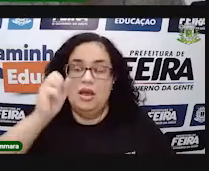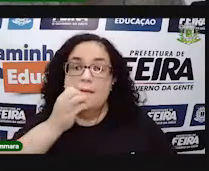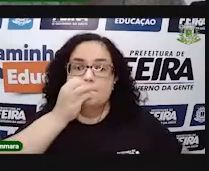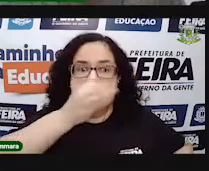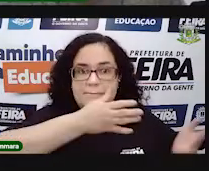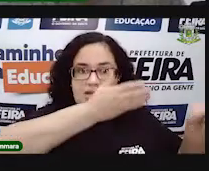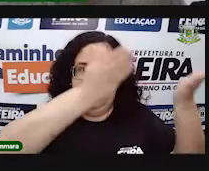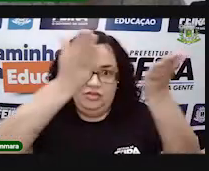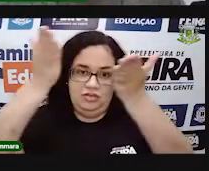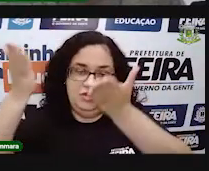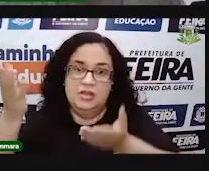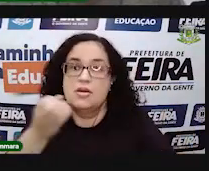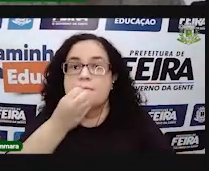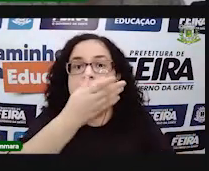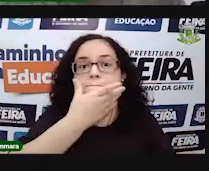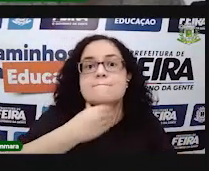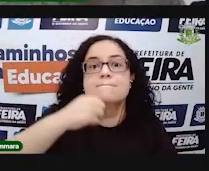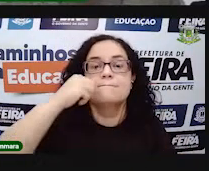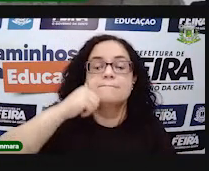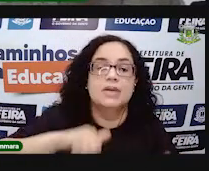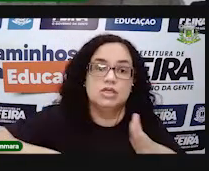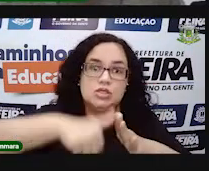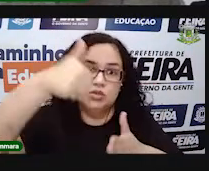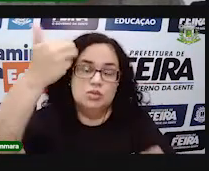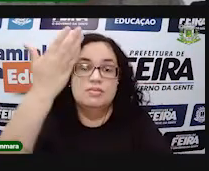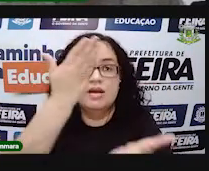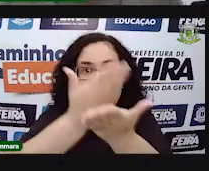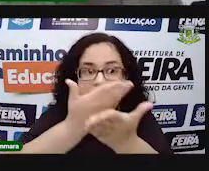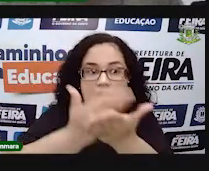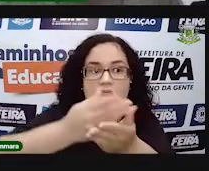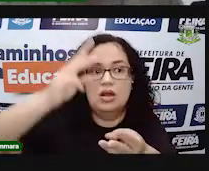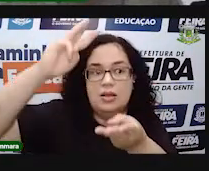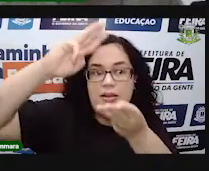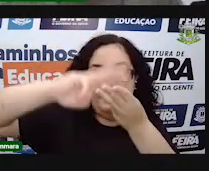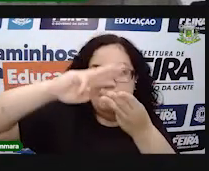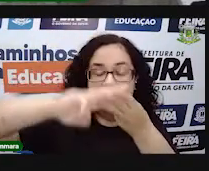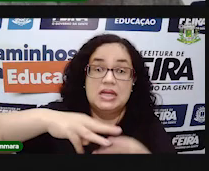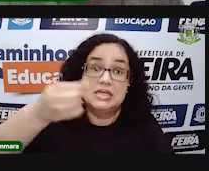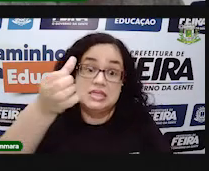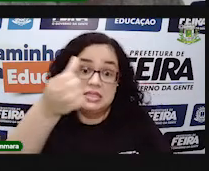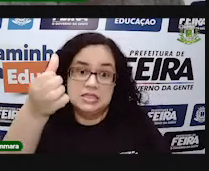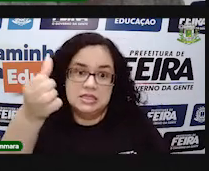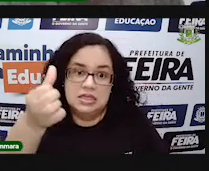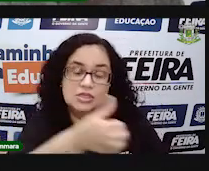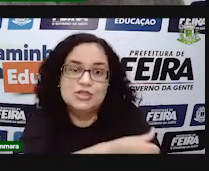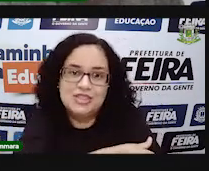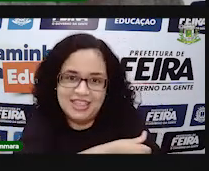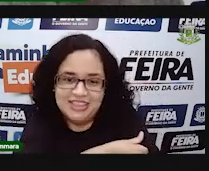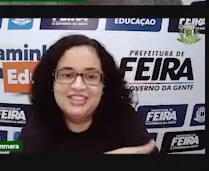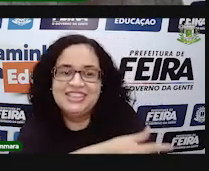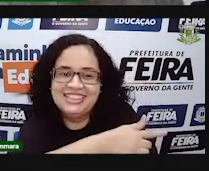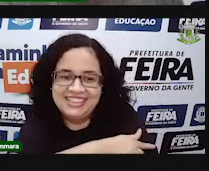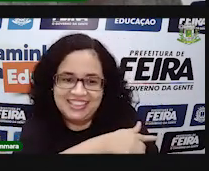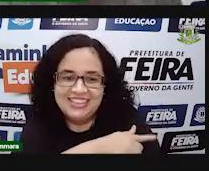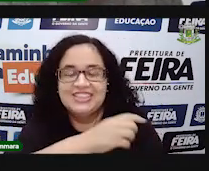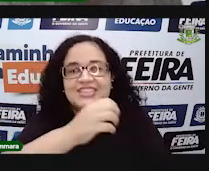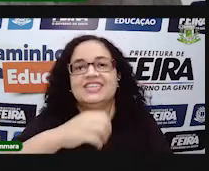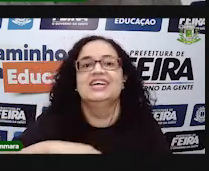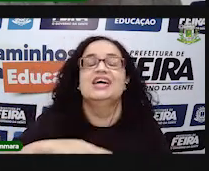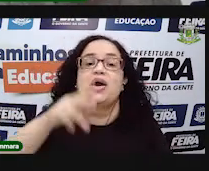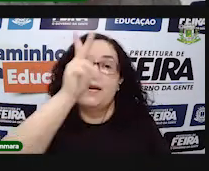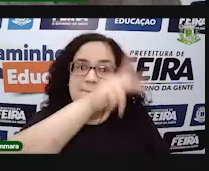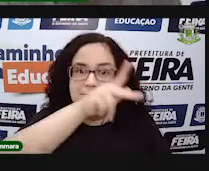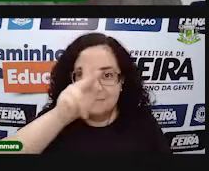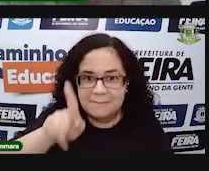Olá, sejam bem-vindos, sejam bem-vindas a mais uma aula de matemática para o